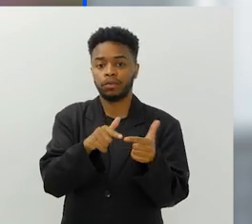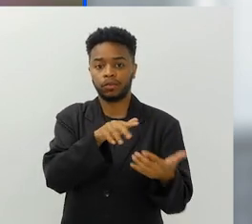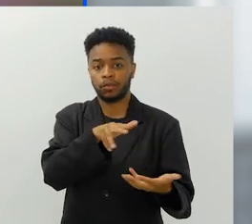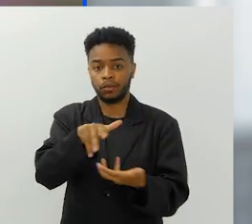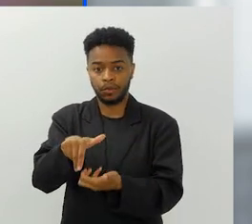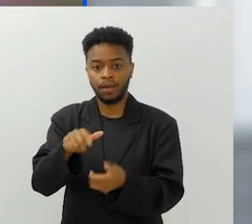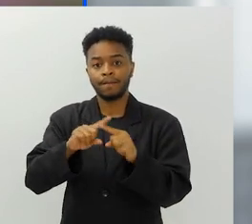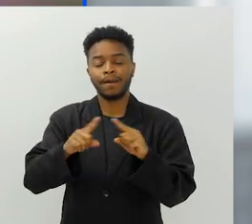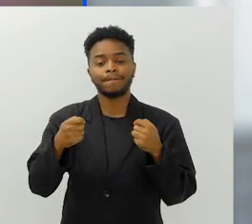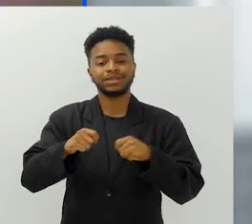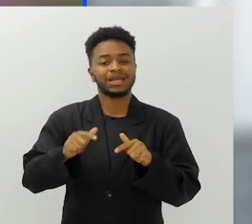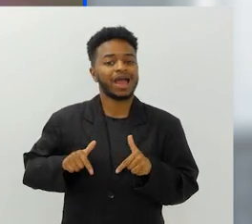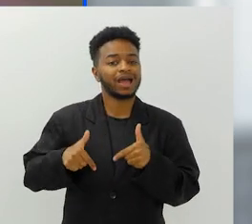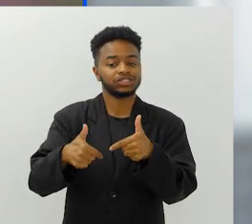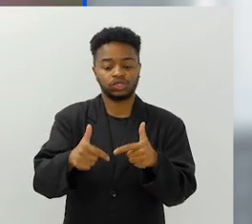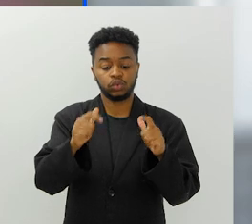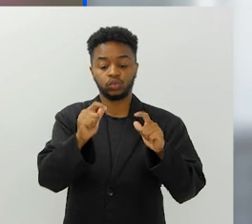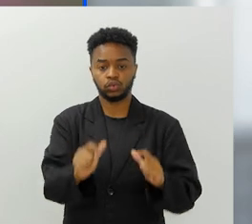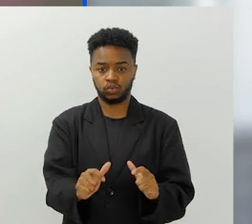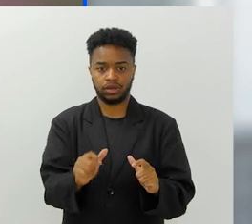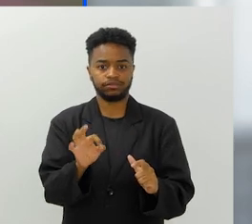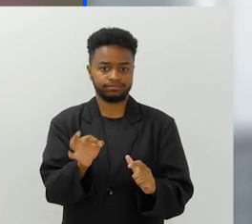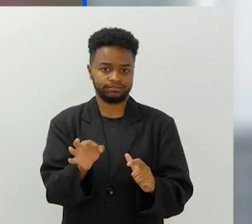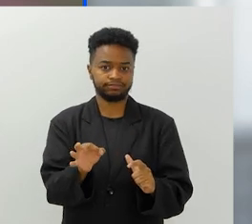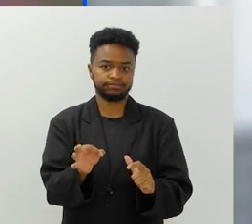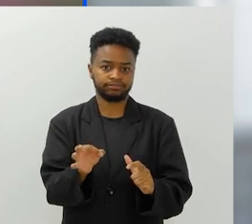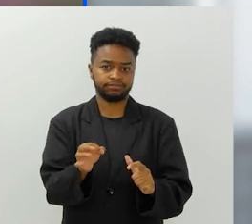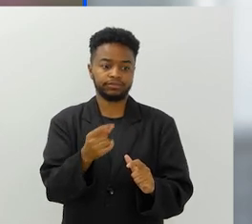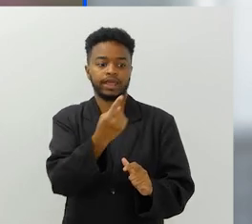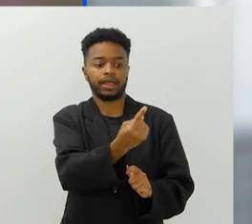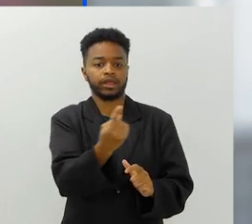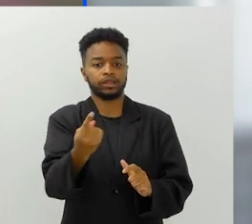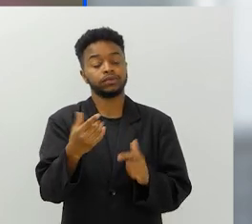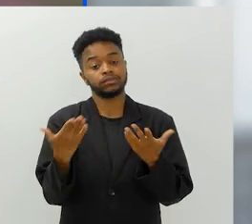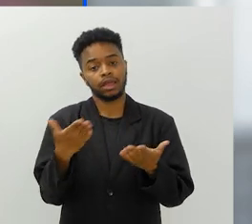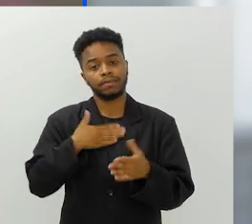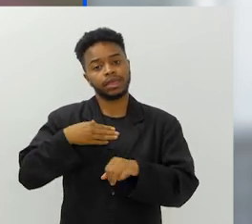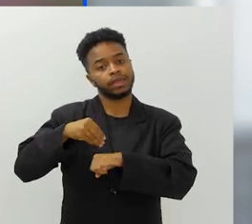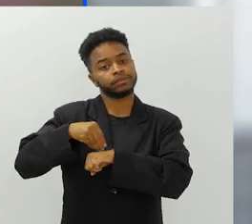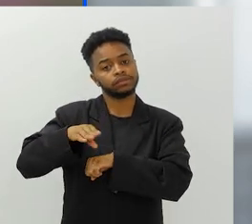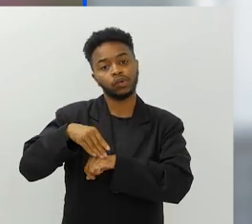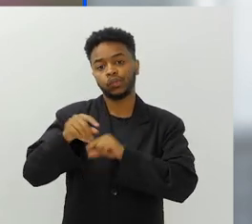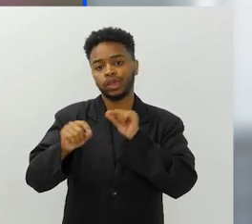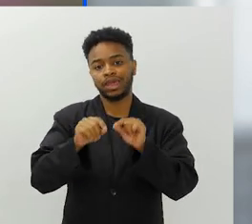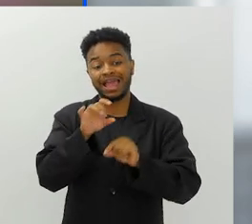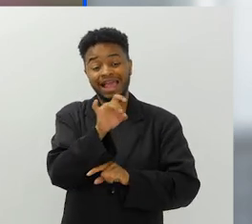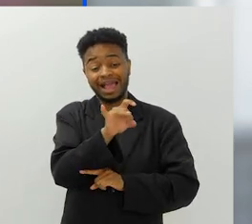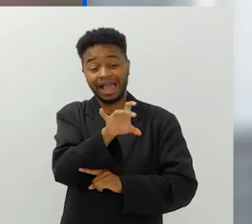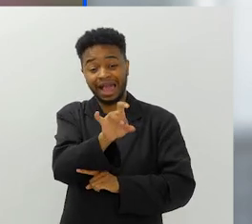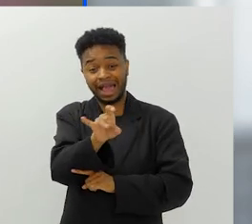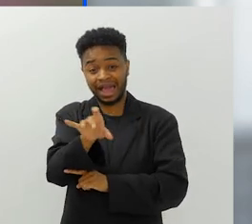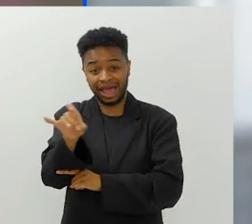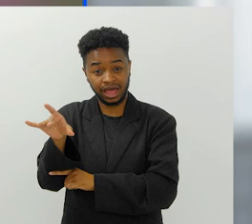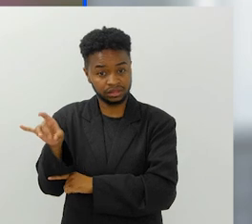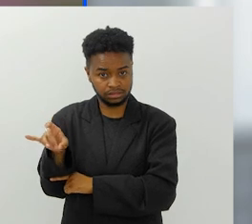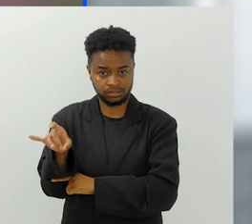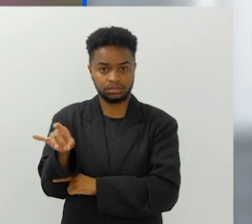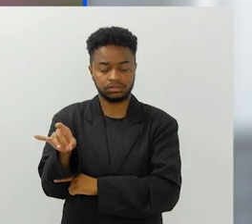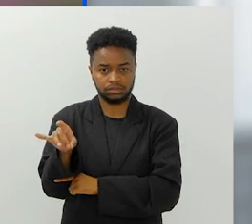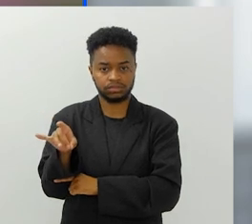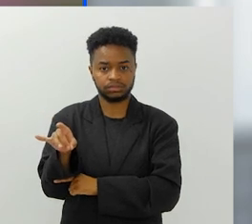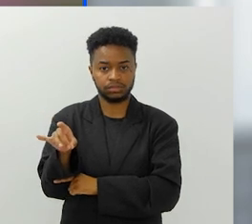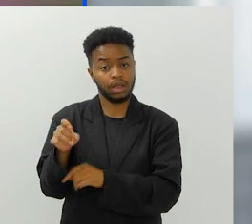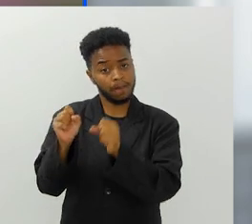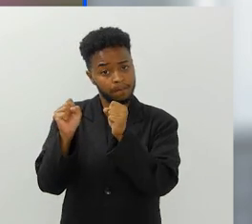os problemas globais, mas temos que agir localmente. Então a minha mensagem é essa, cada um de